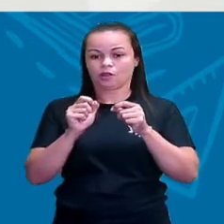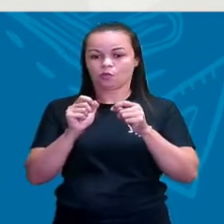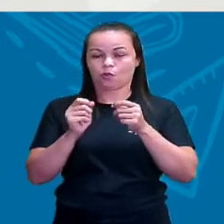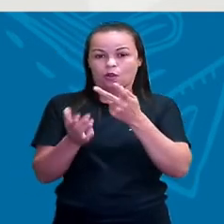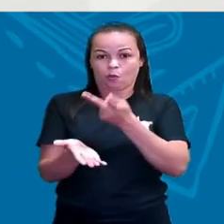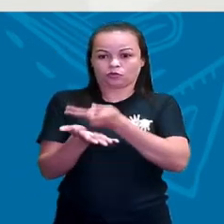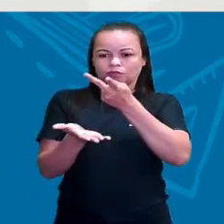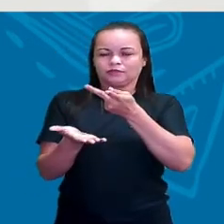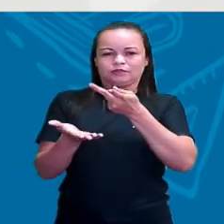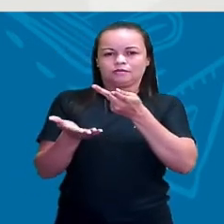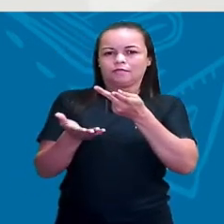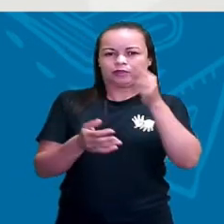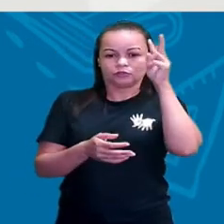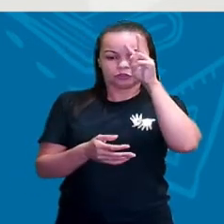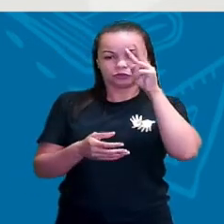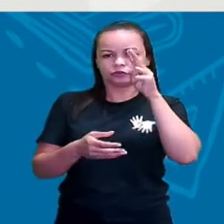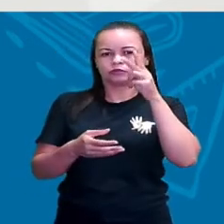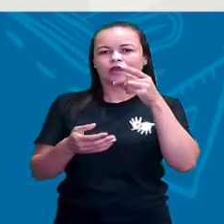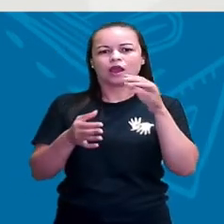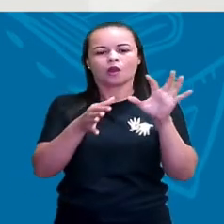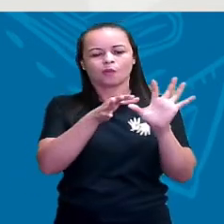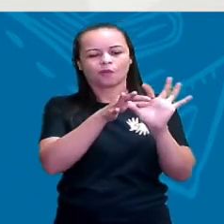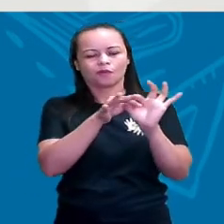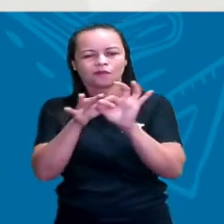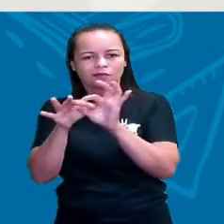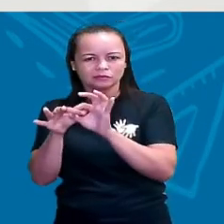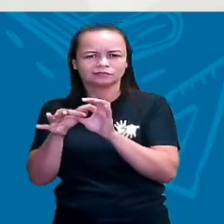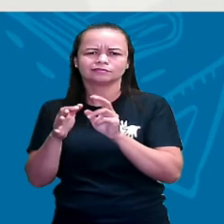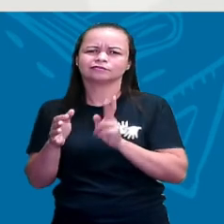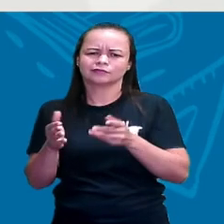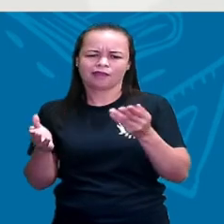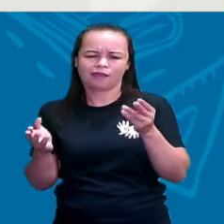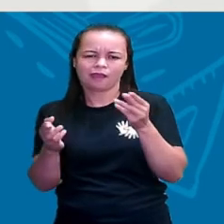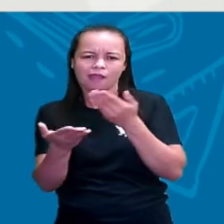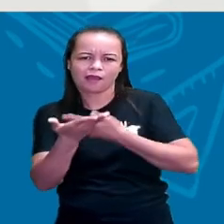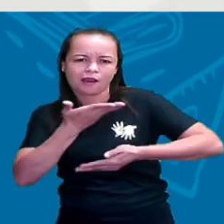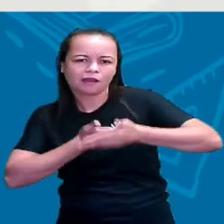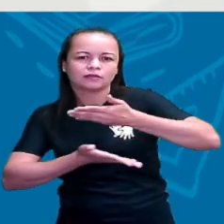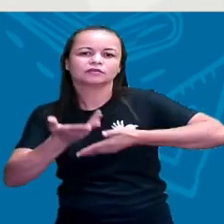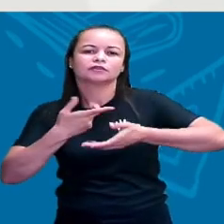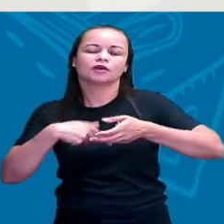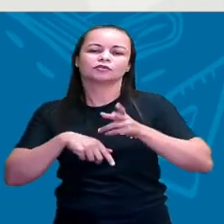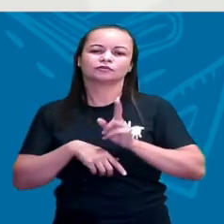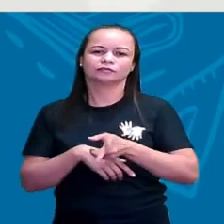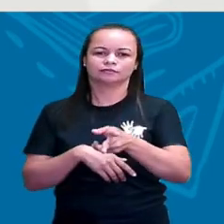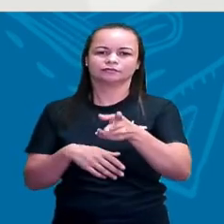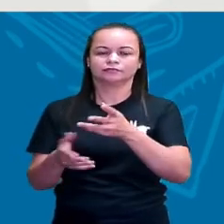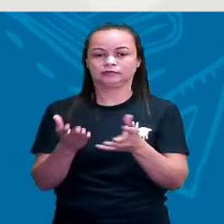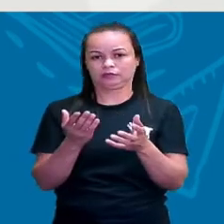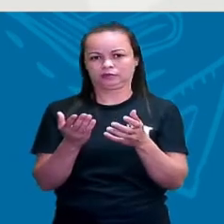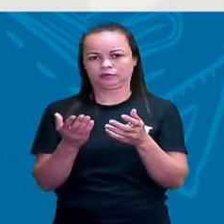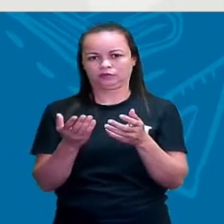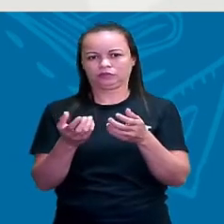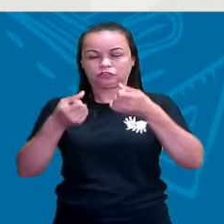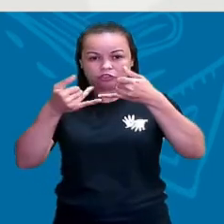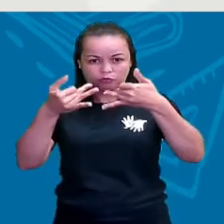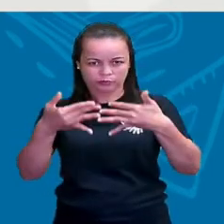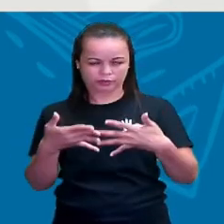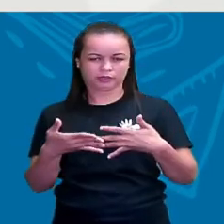sempre está relacionado a um contexto. Aquilo que eu falei para vocês, para a independência do Brasil acontecer,